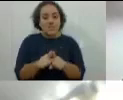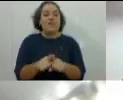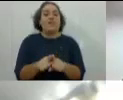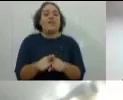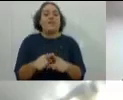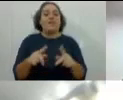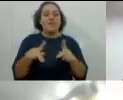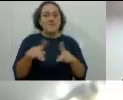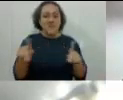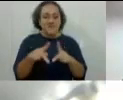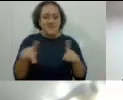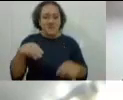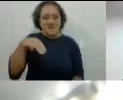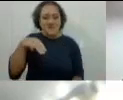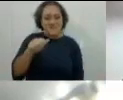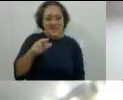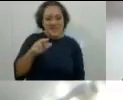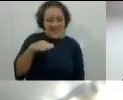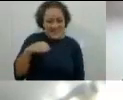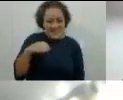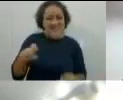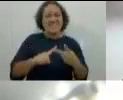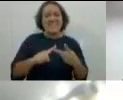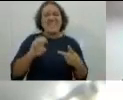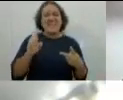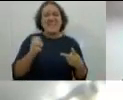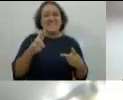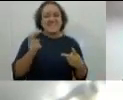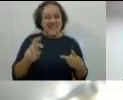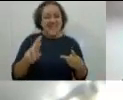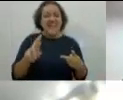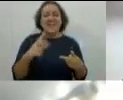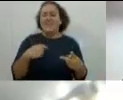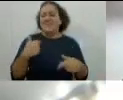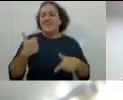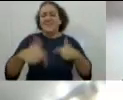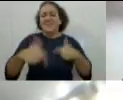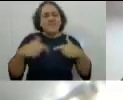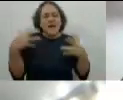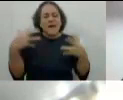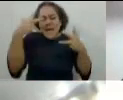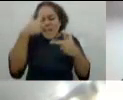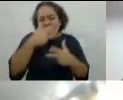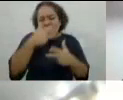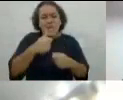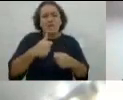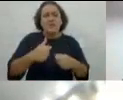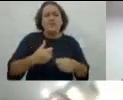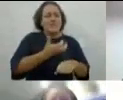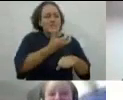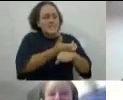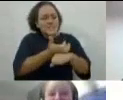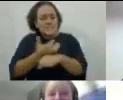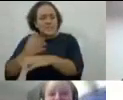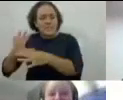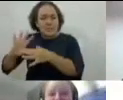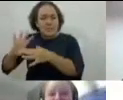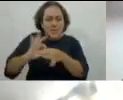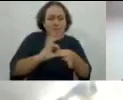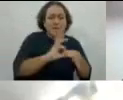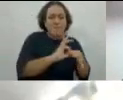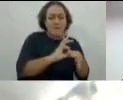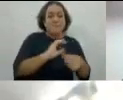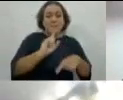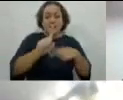e Sté, nós faremos um trabalho lindo com vocês, de forma integrada no projeto, tá? Mas aí depois vocês vão saber mais